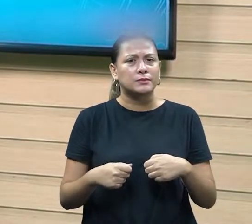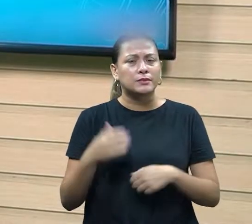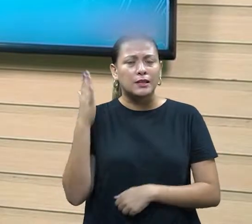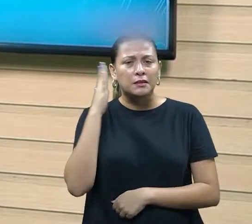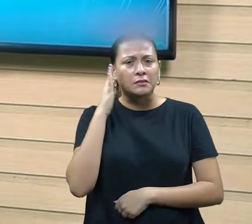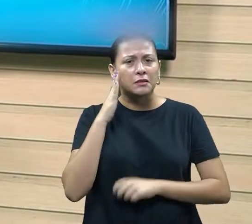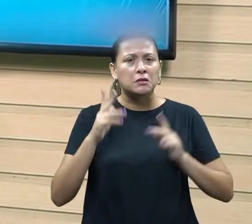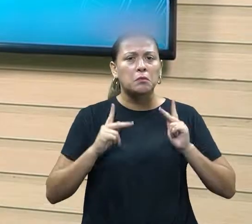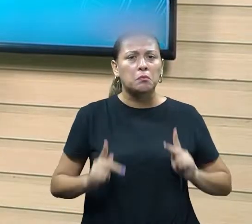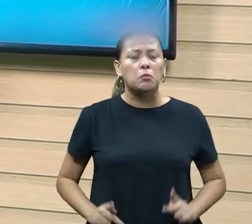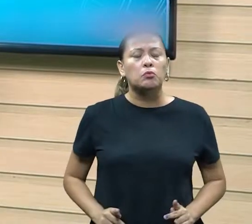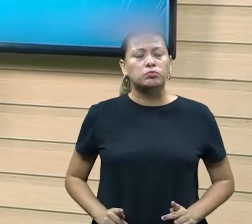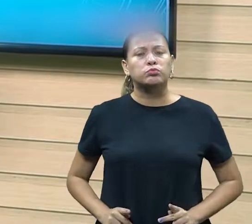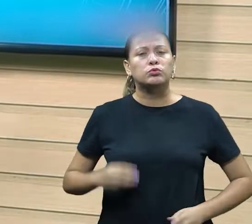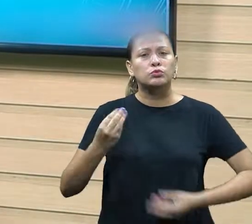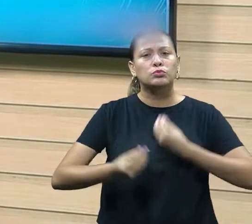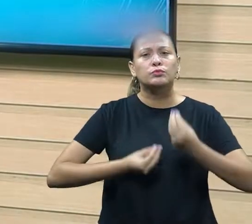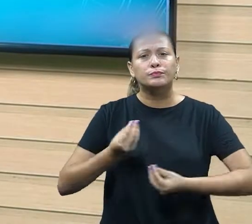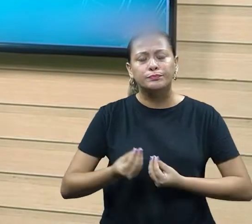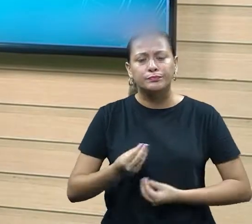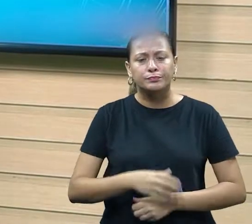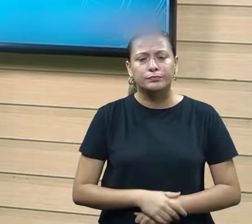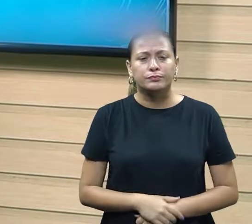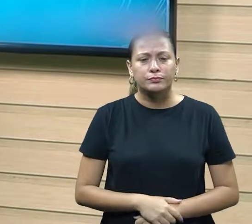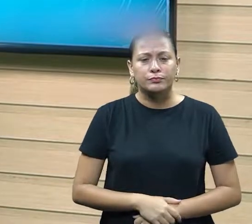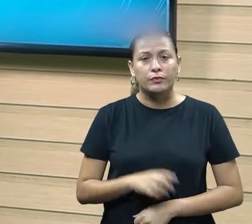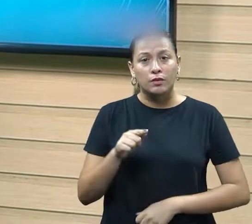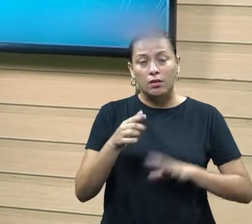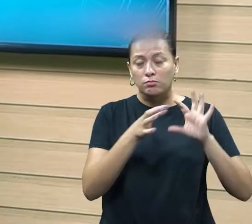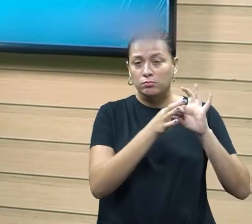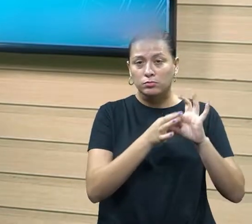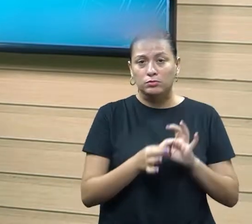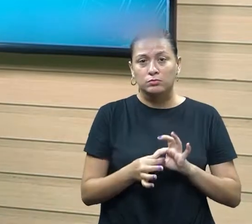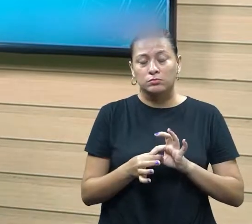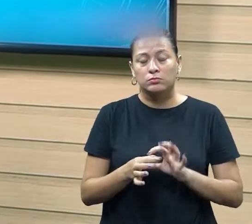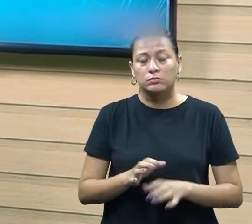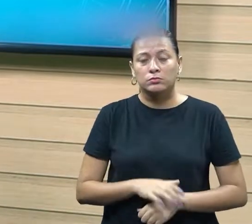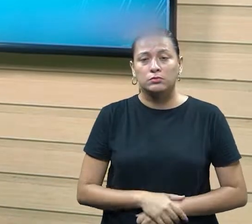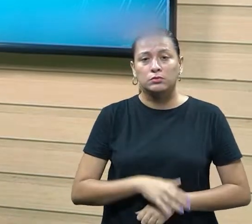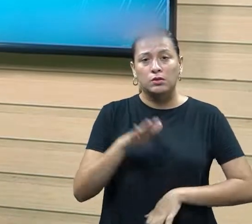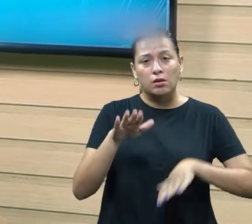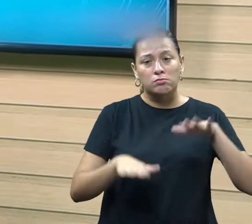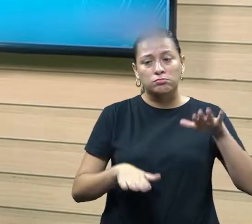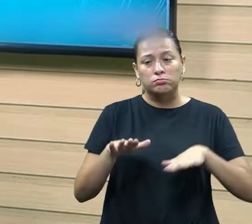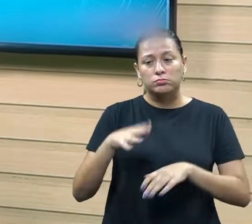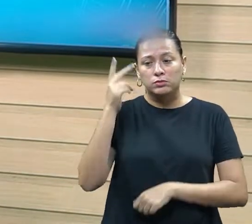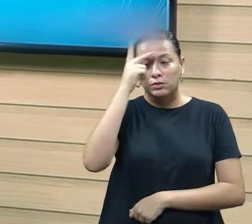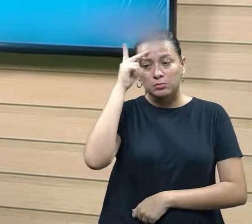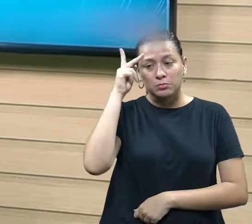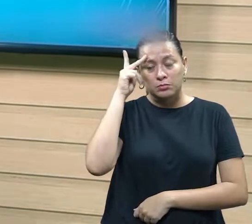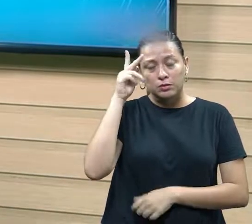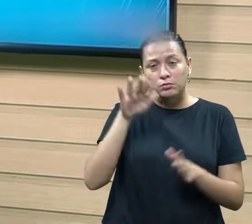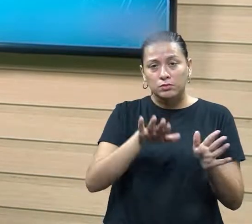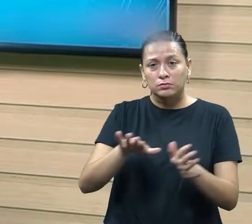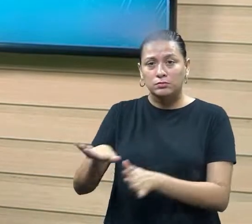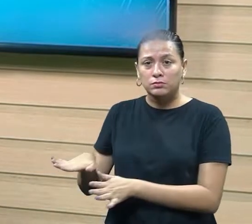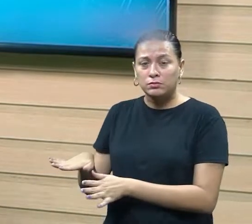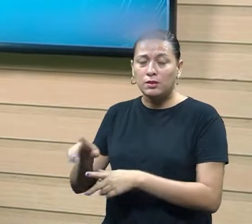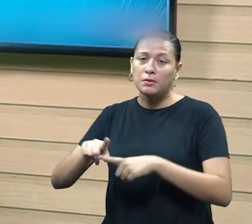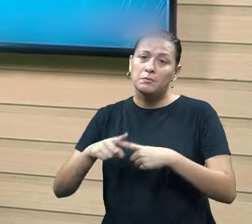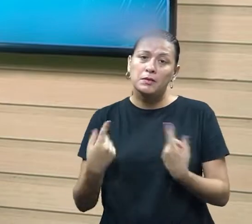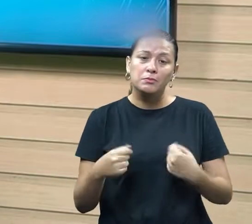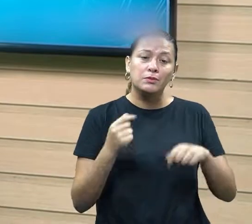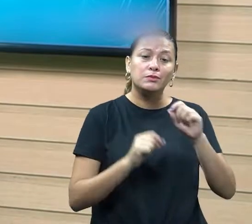posicionar, né? Então, se é que se diante de uma situação, muitas das vezes a pessoa, ela sai,